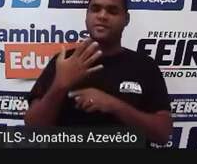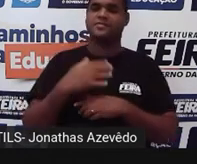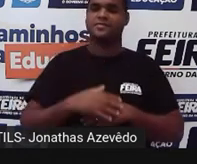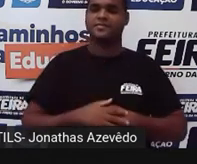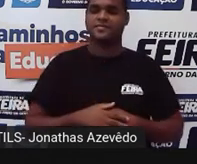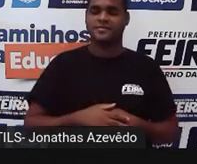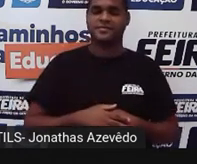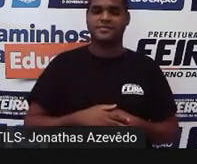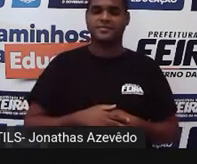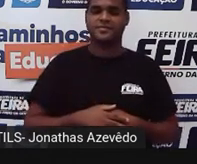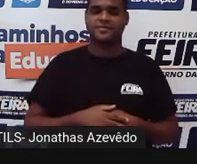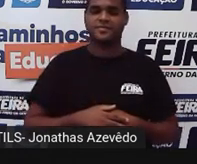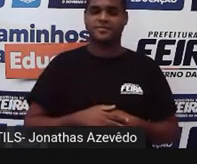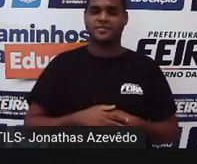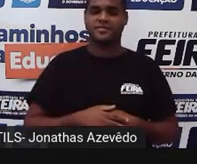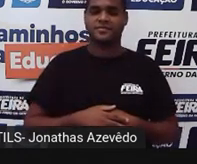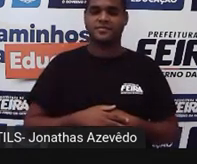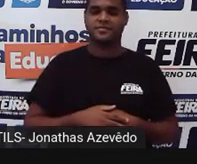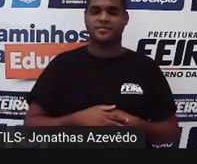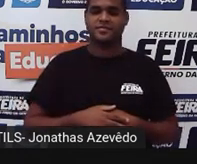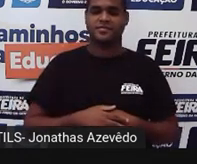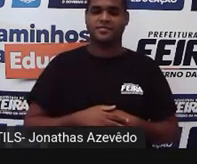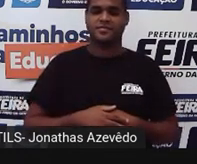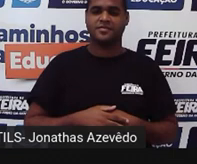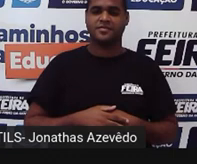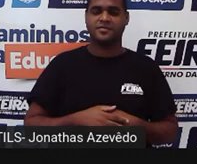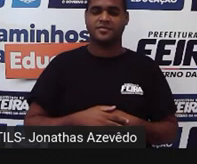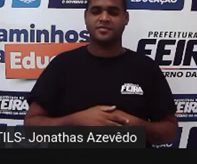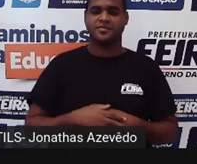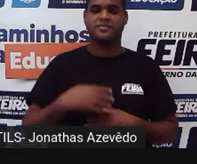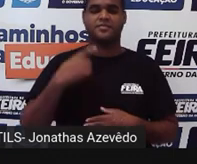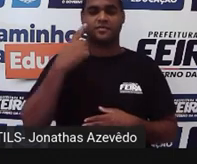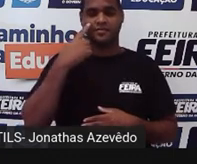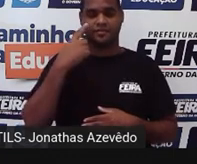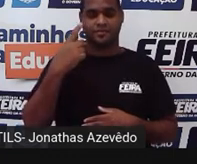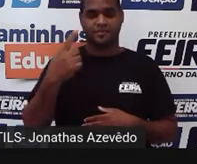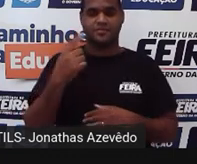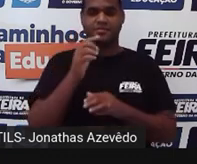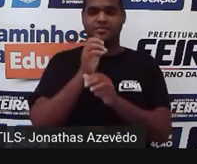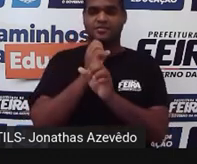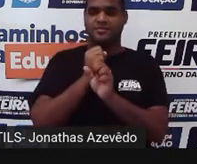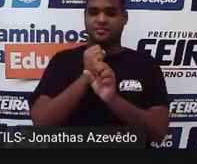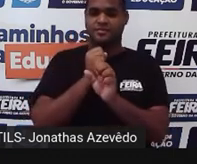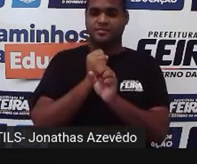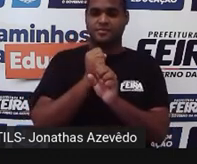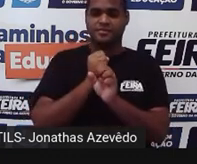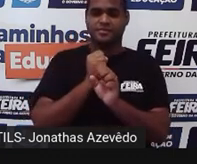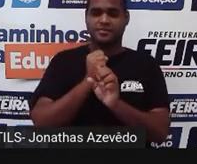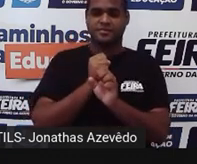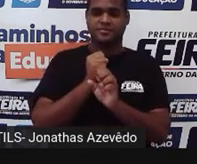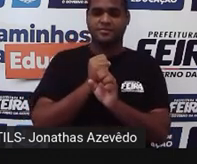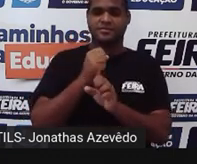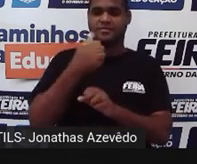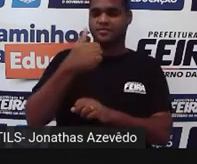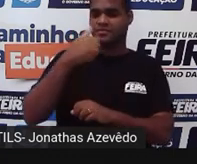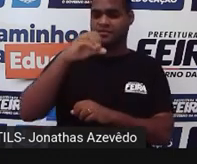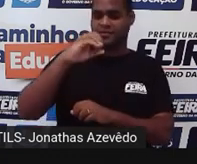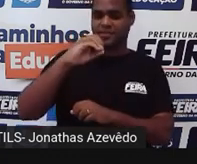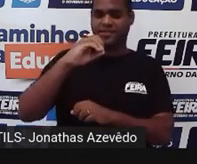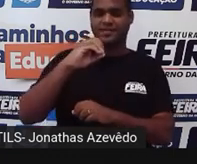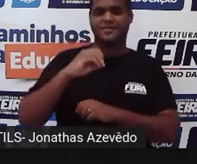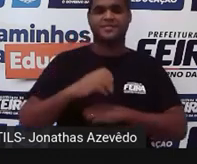é igual a 10.